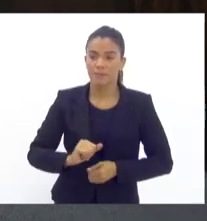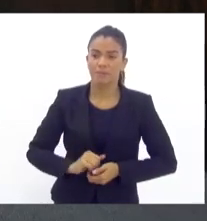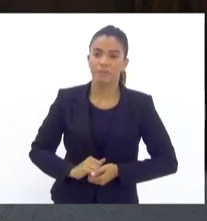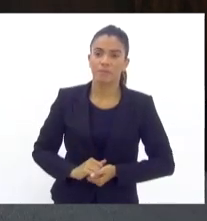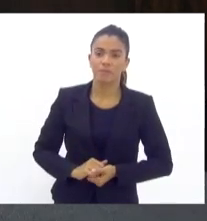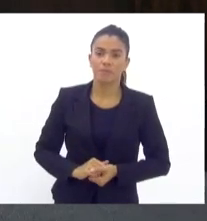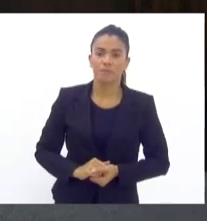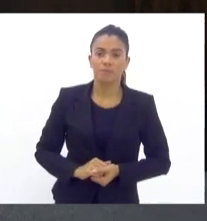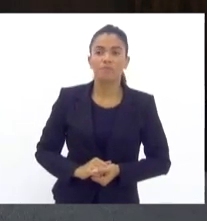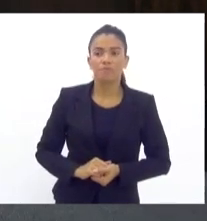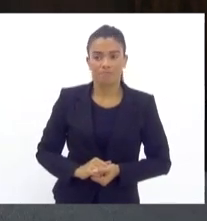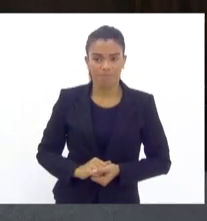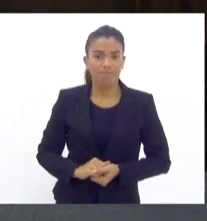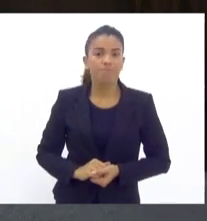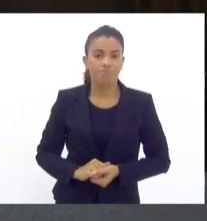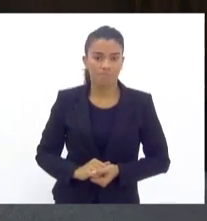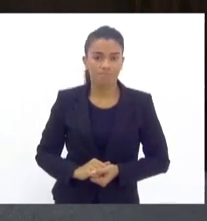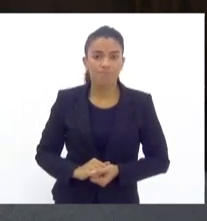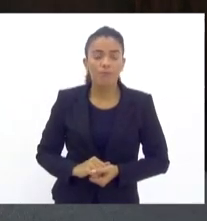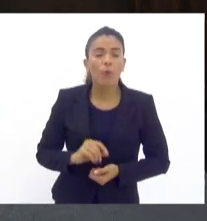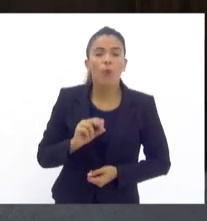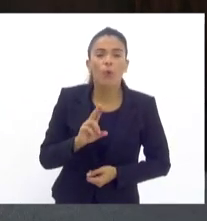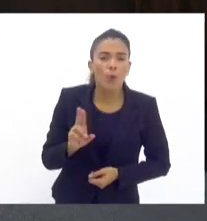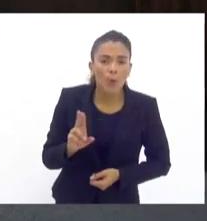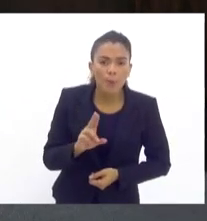Pois não, então, Coronel...